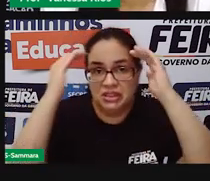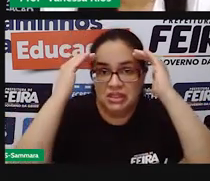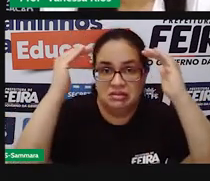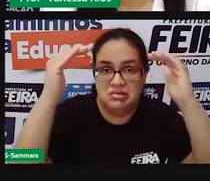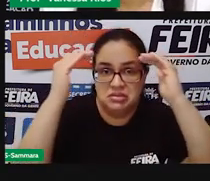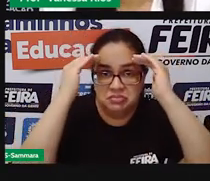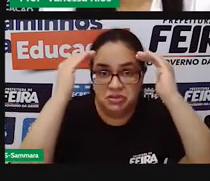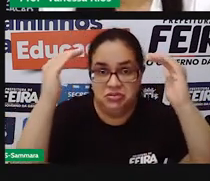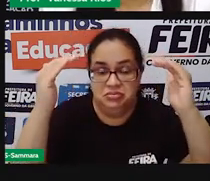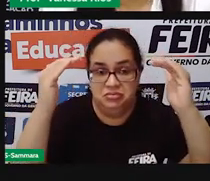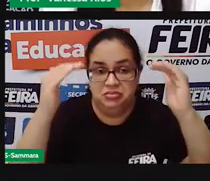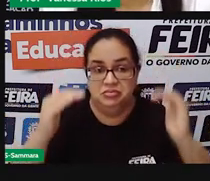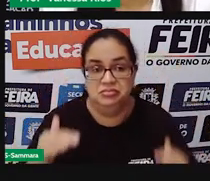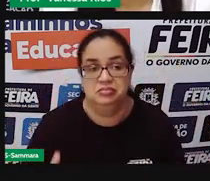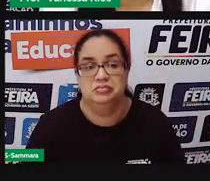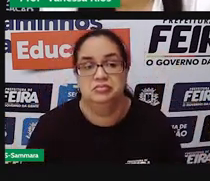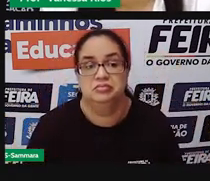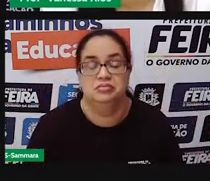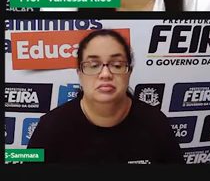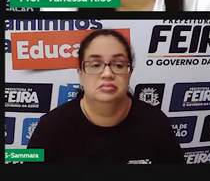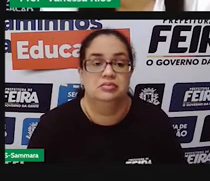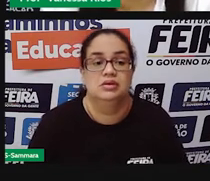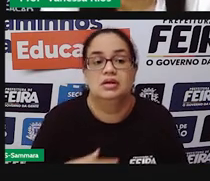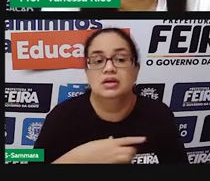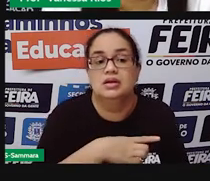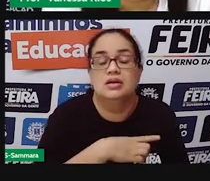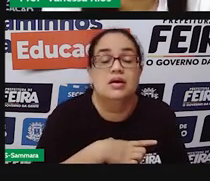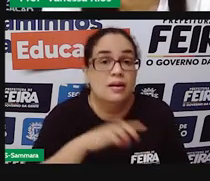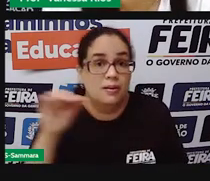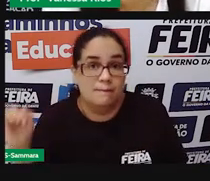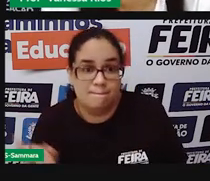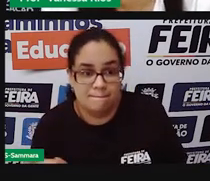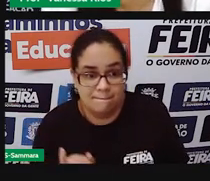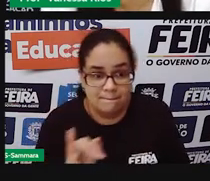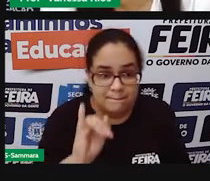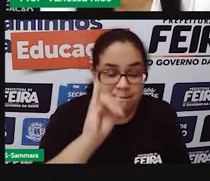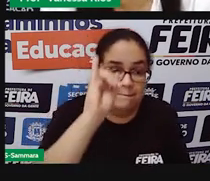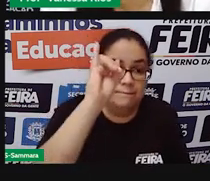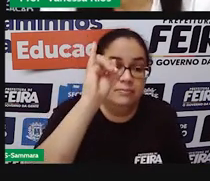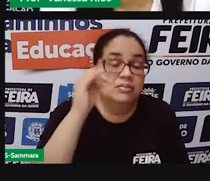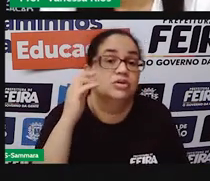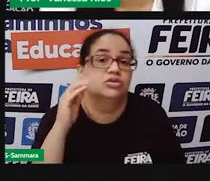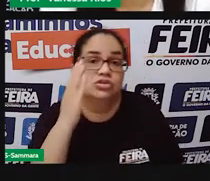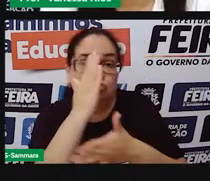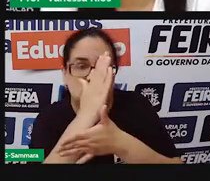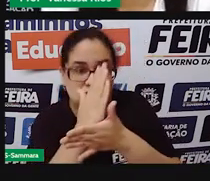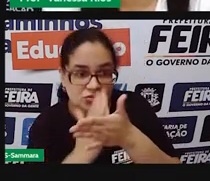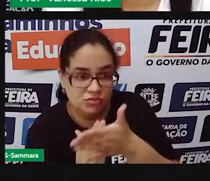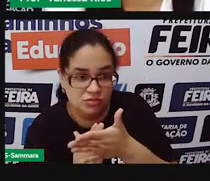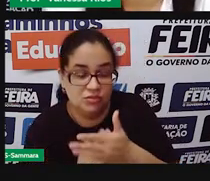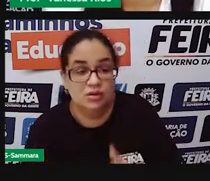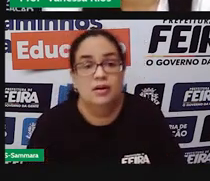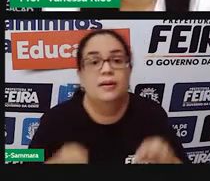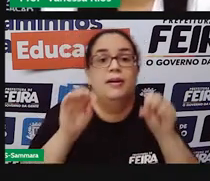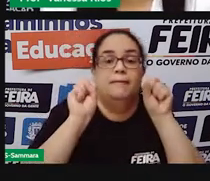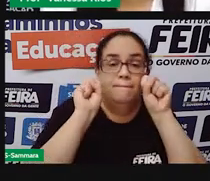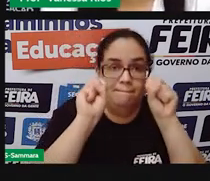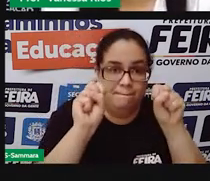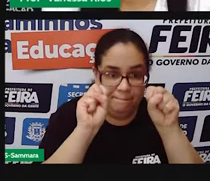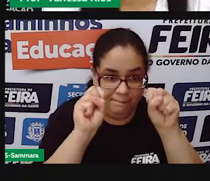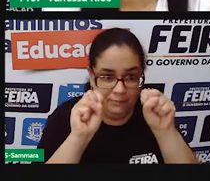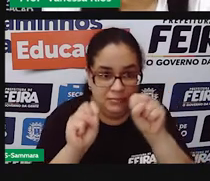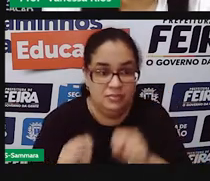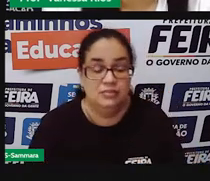obediência às leis. e aí isso é muito importante quando a gente vai dividir os poderes, né,